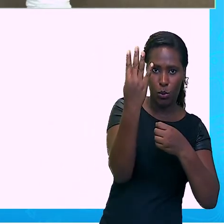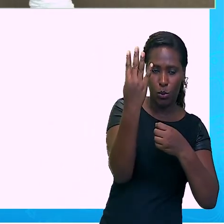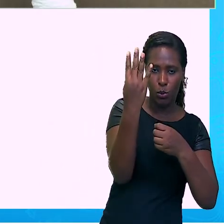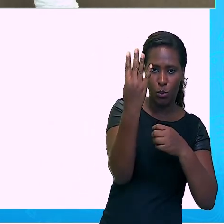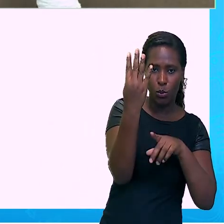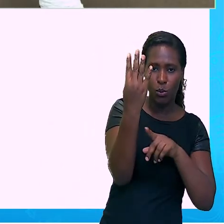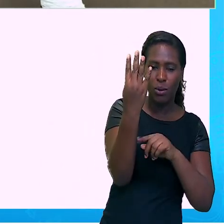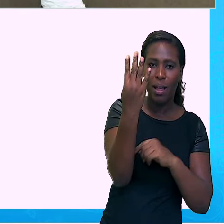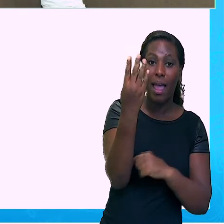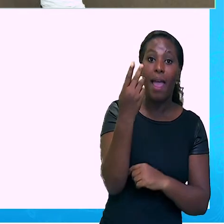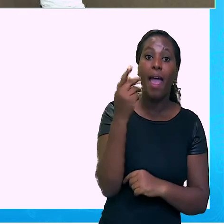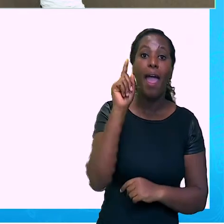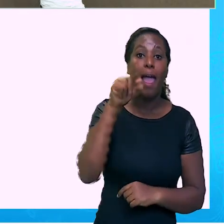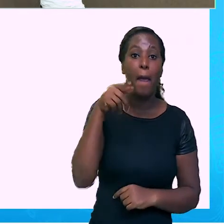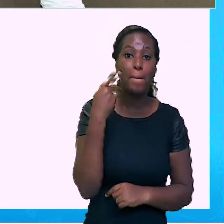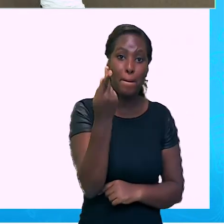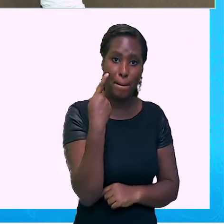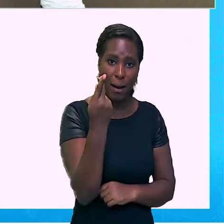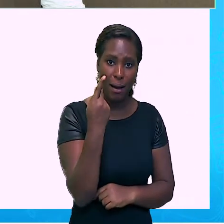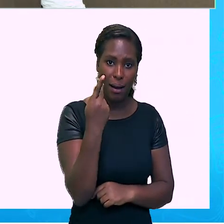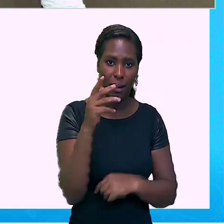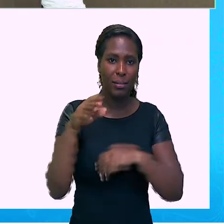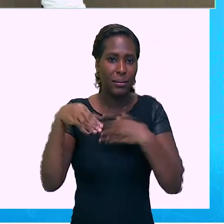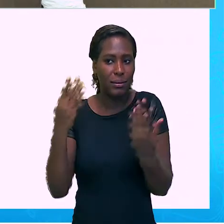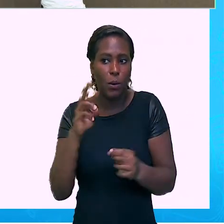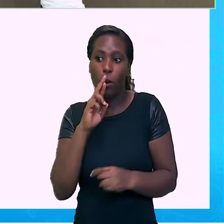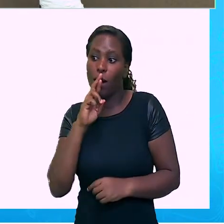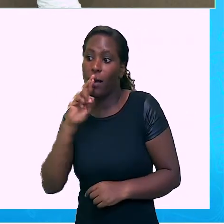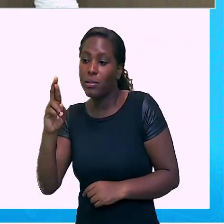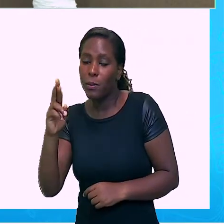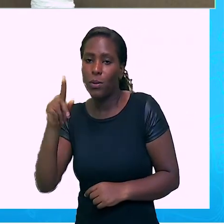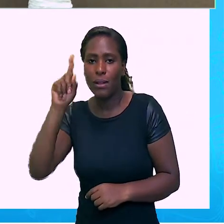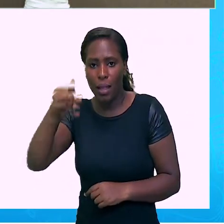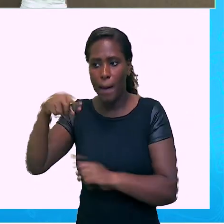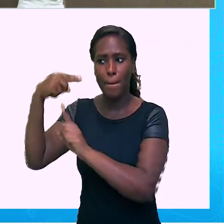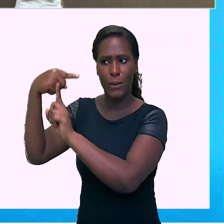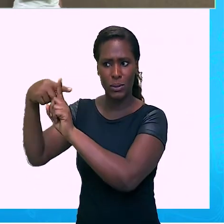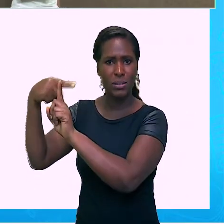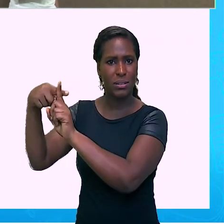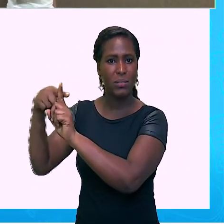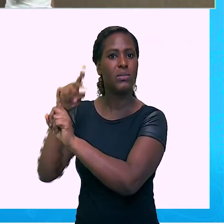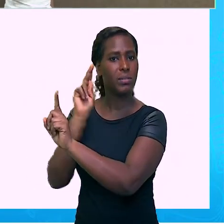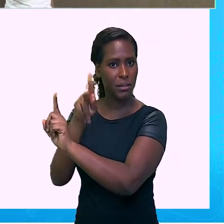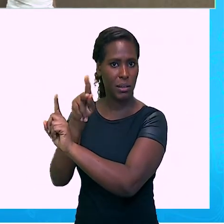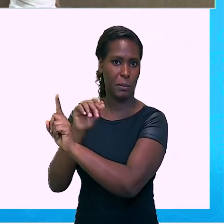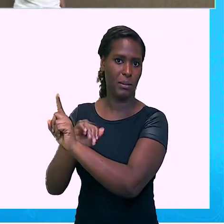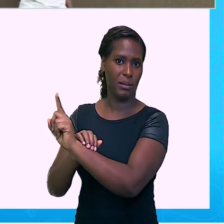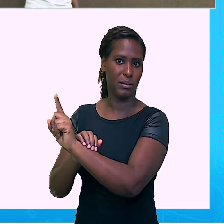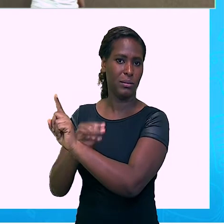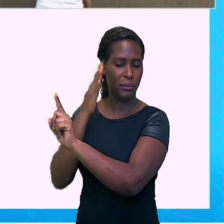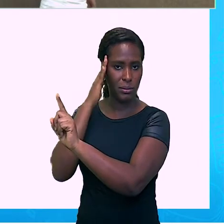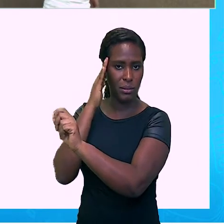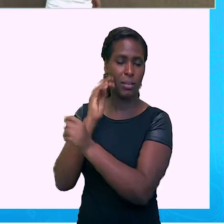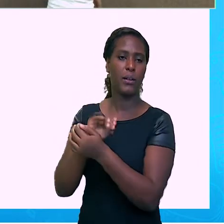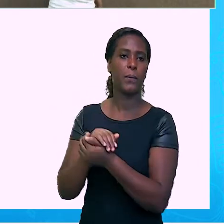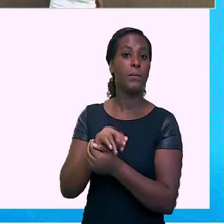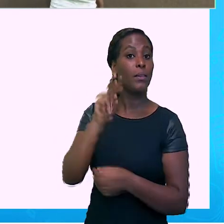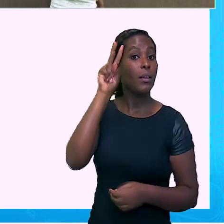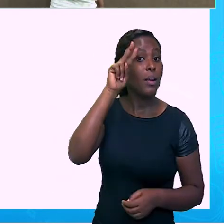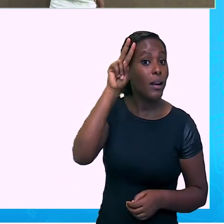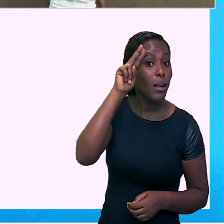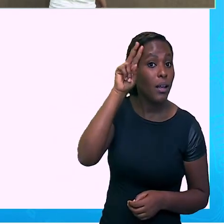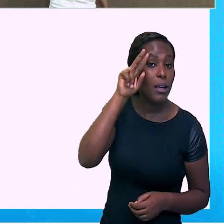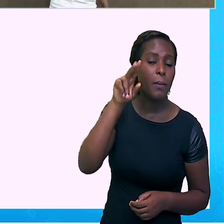Aqui eu tenho um exemplo, olha, que o expoente é ímpar. Então, lembrando da regrinha de